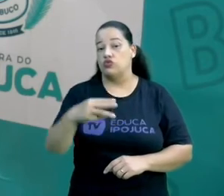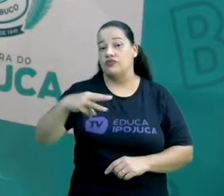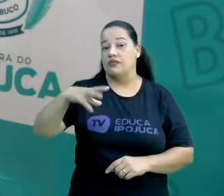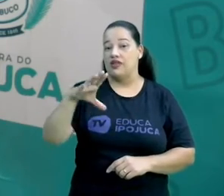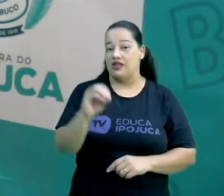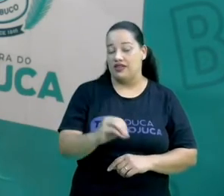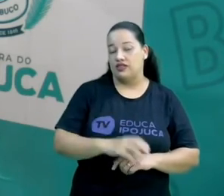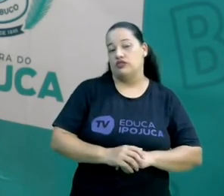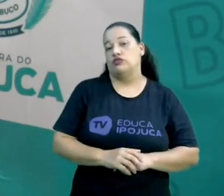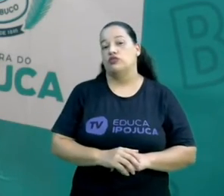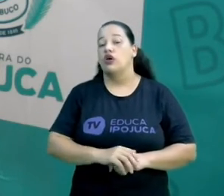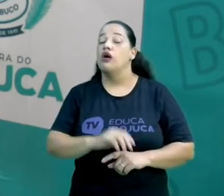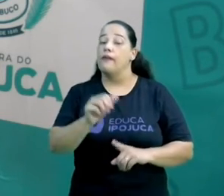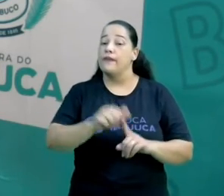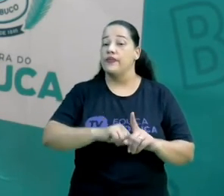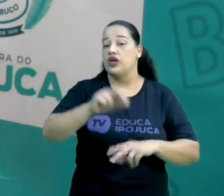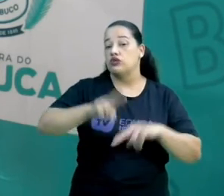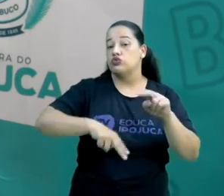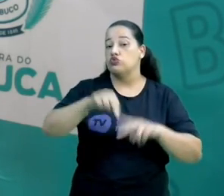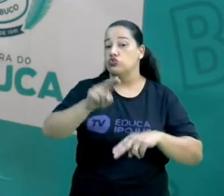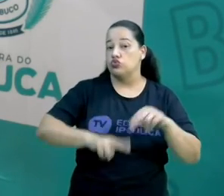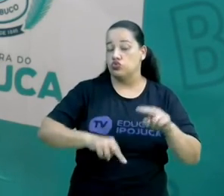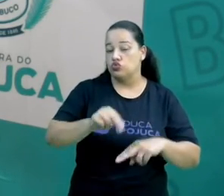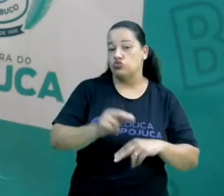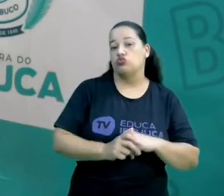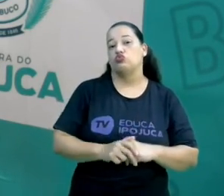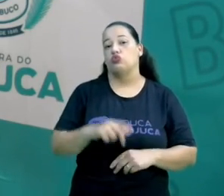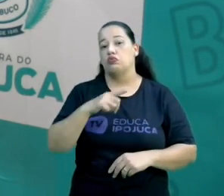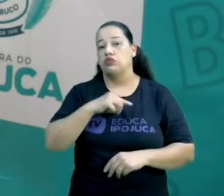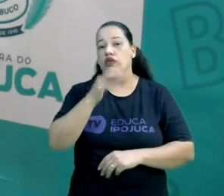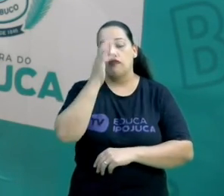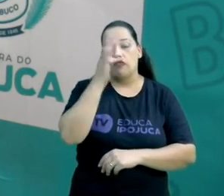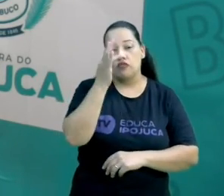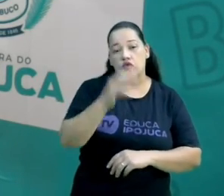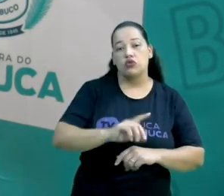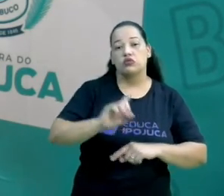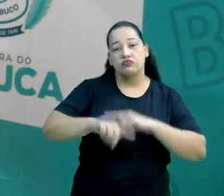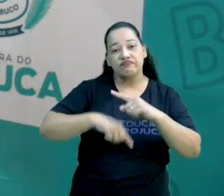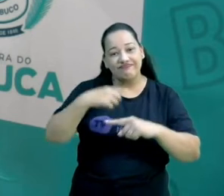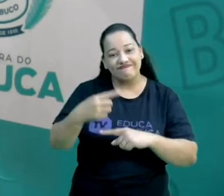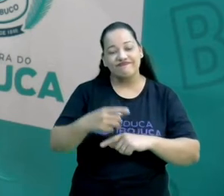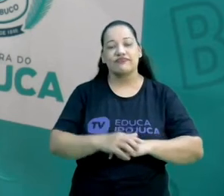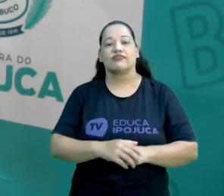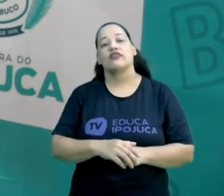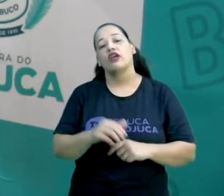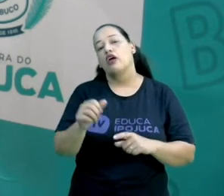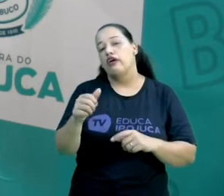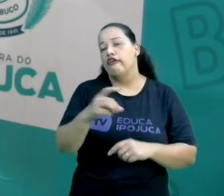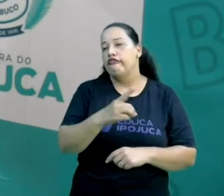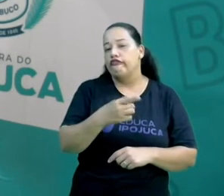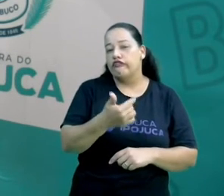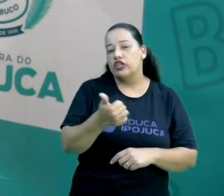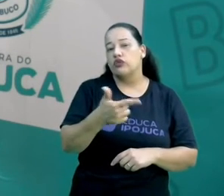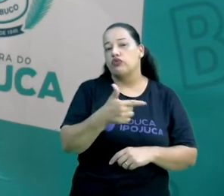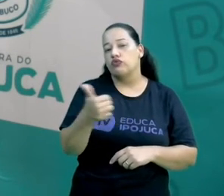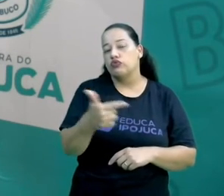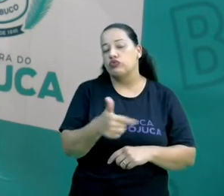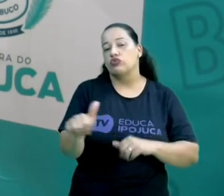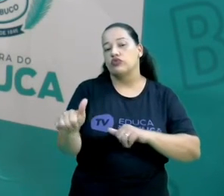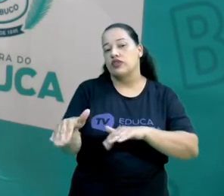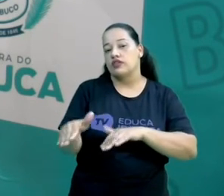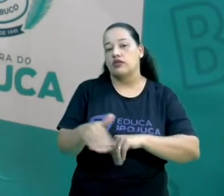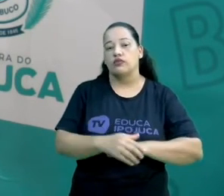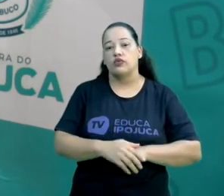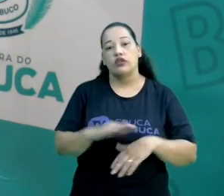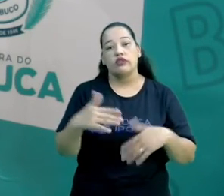junho. E a primavera entre 21 e 22 de setembro. Levando que, vamos dar um exemplo, quando o hemisfério